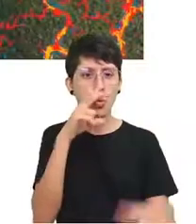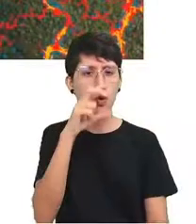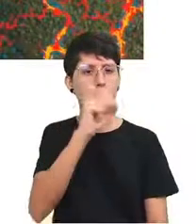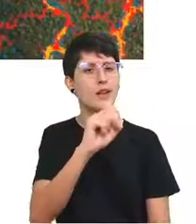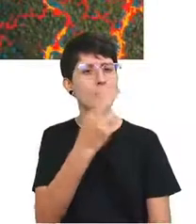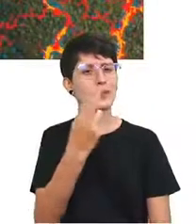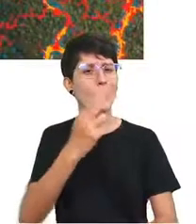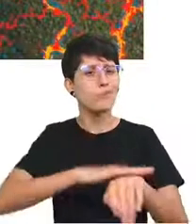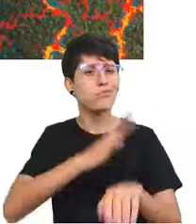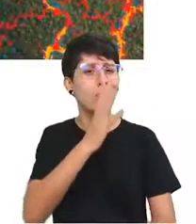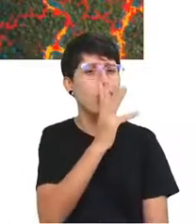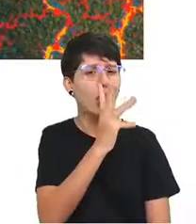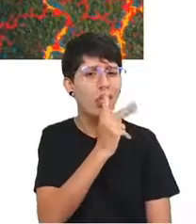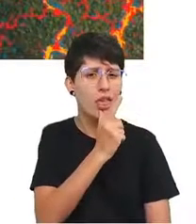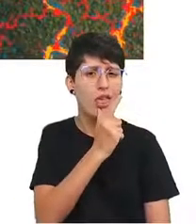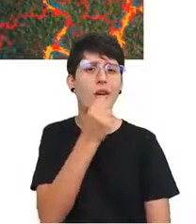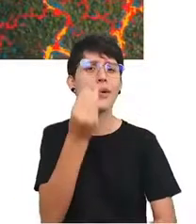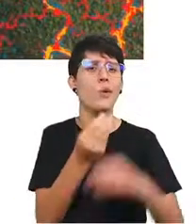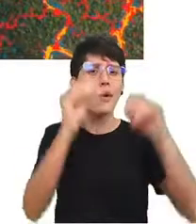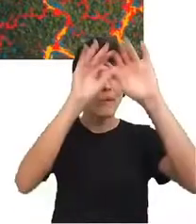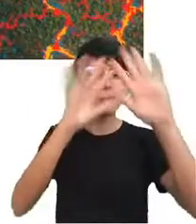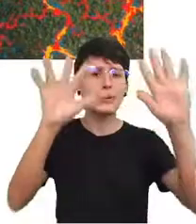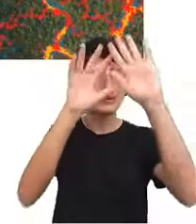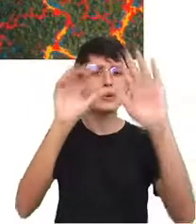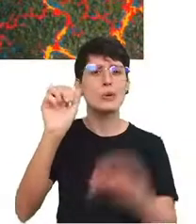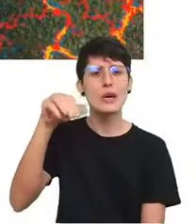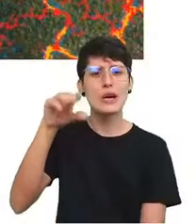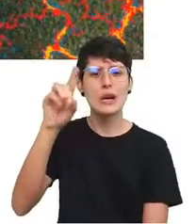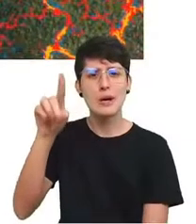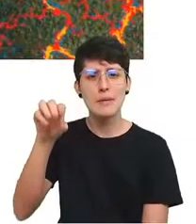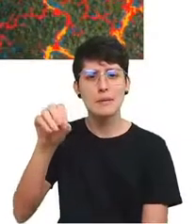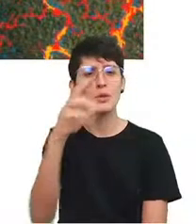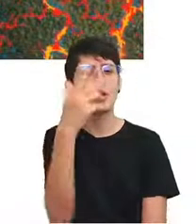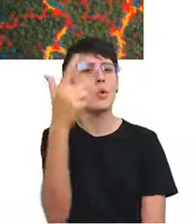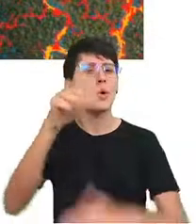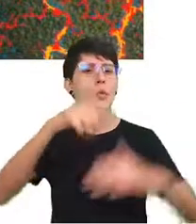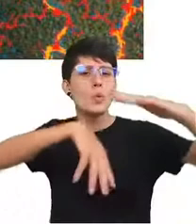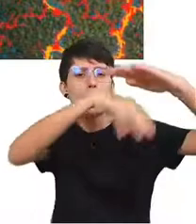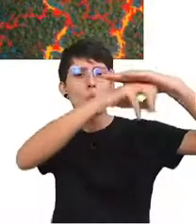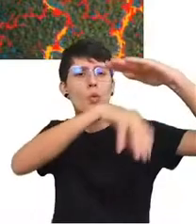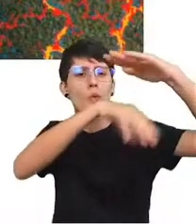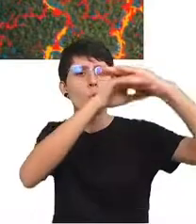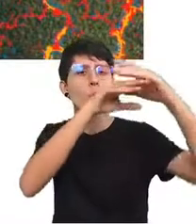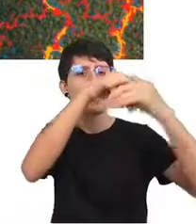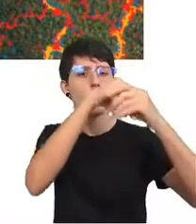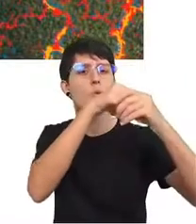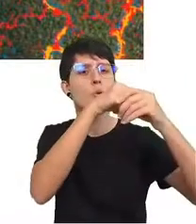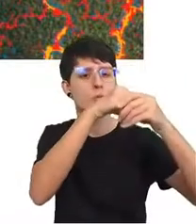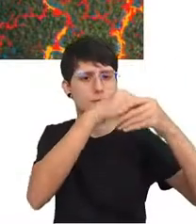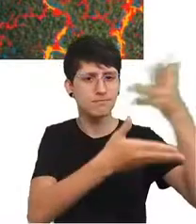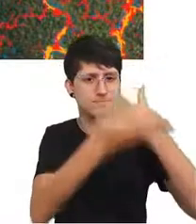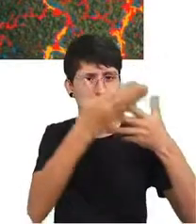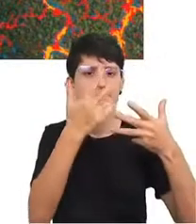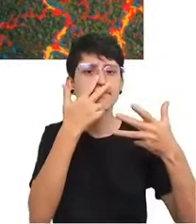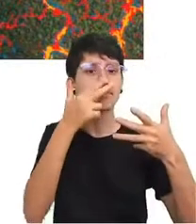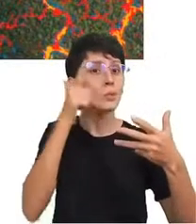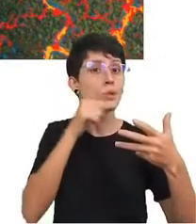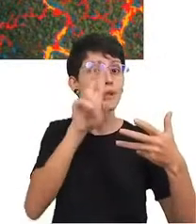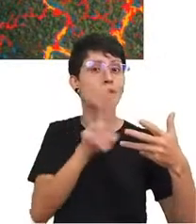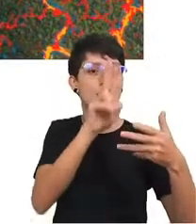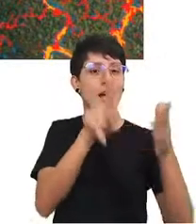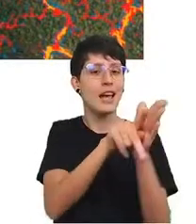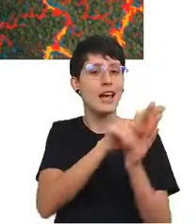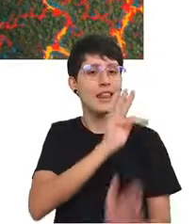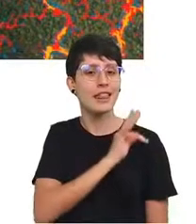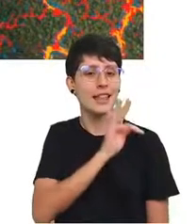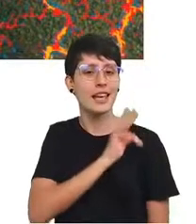nos serviços de nuvem da Amazon e tal, outros provedores de computação em nuvem para usar as técnicas de machine